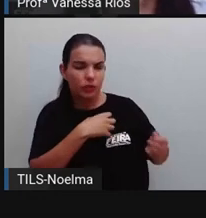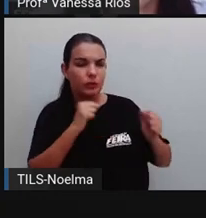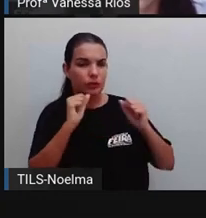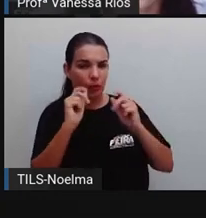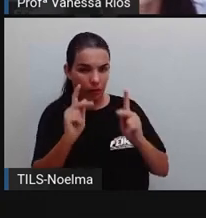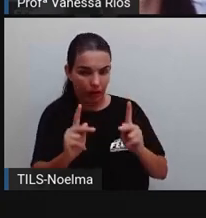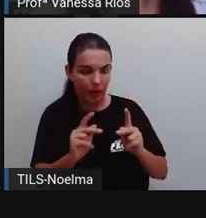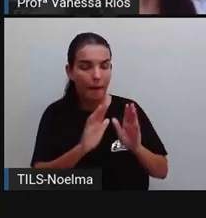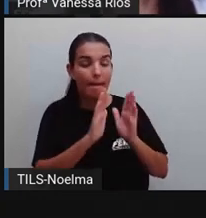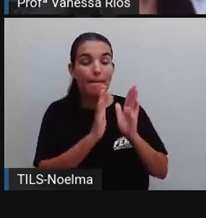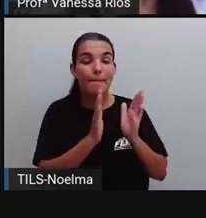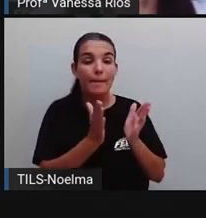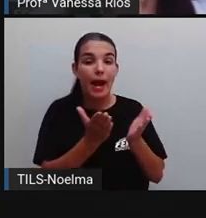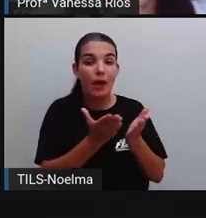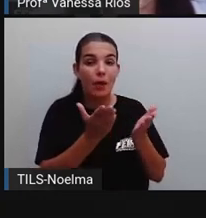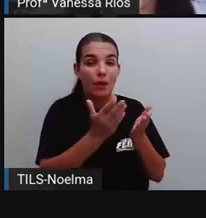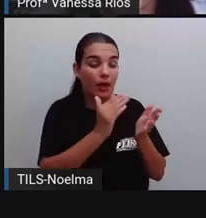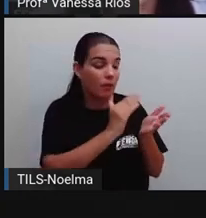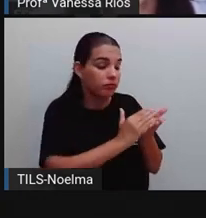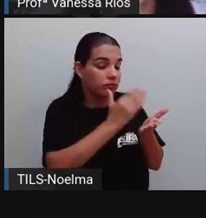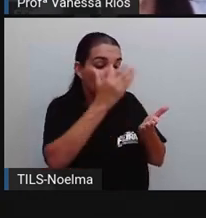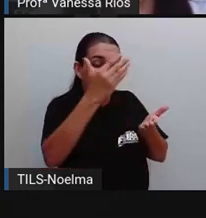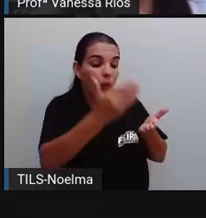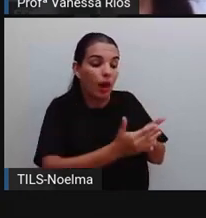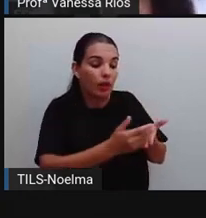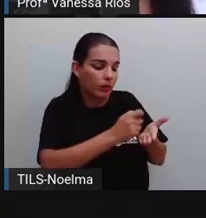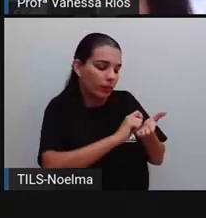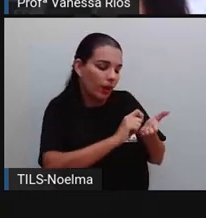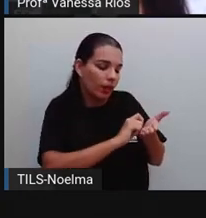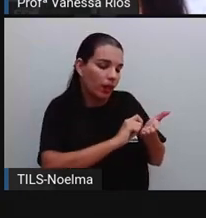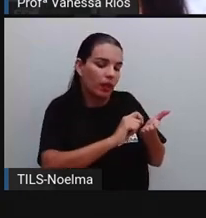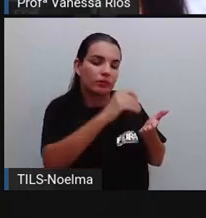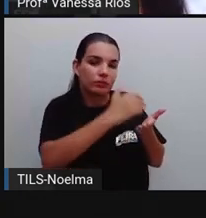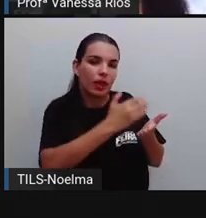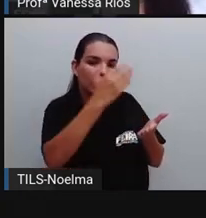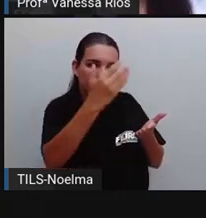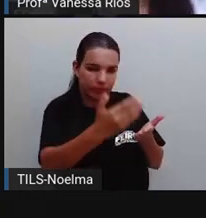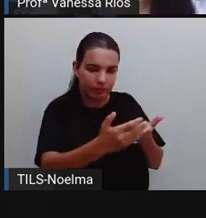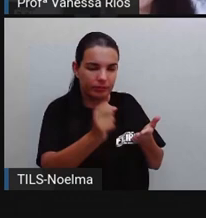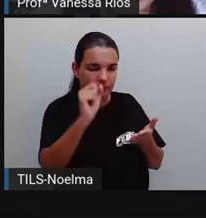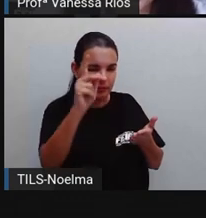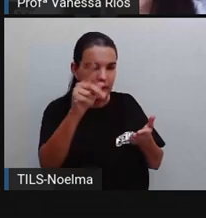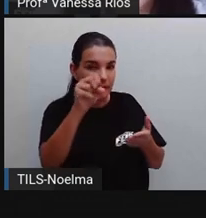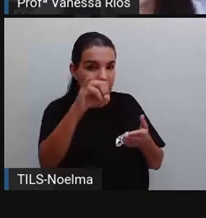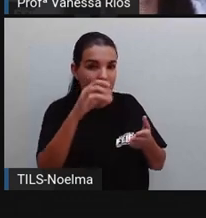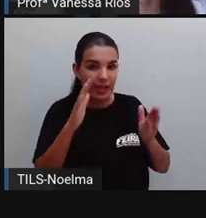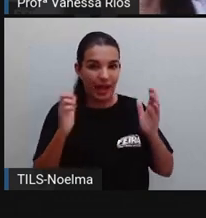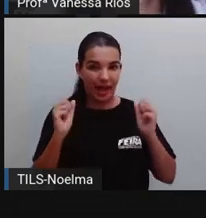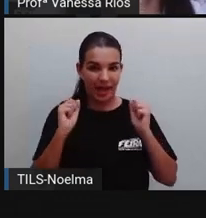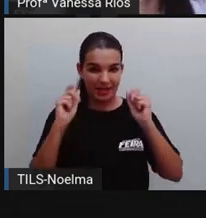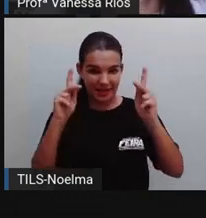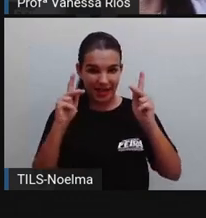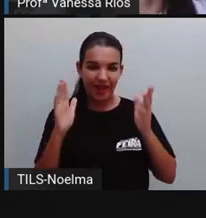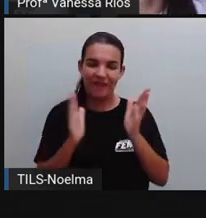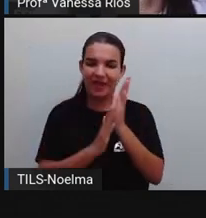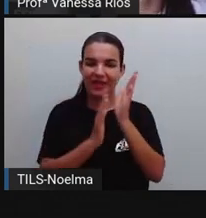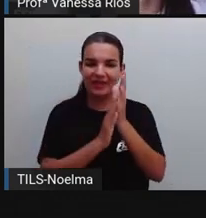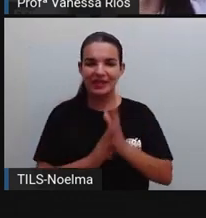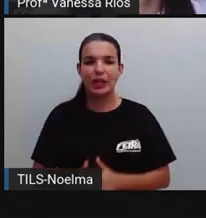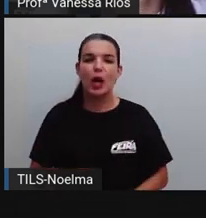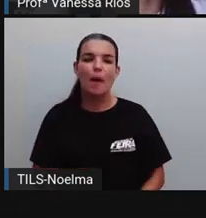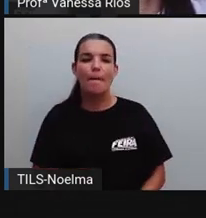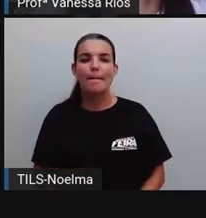incorreta. Escreve na frente, tá certo? E se você acertou, parabéns. Então vamos lá.